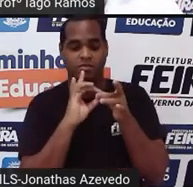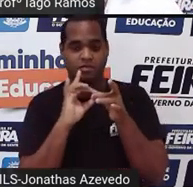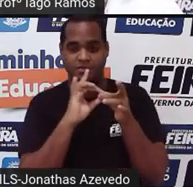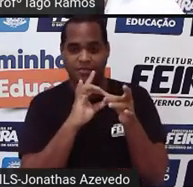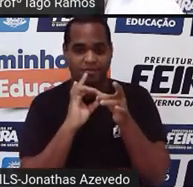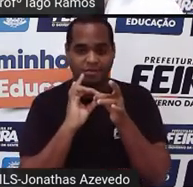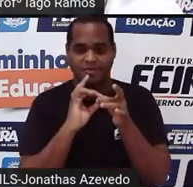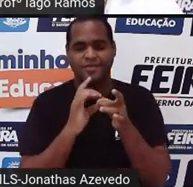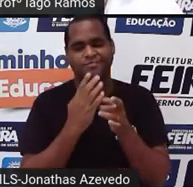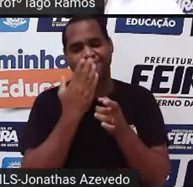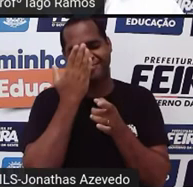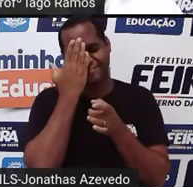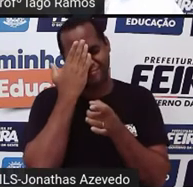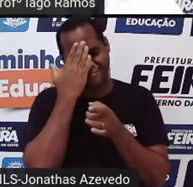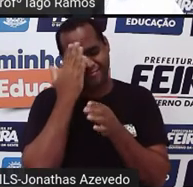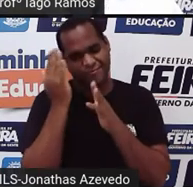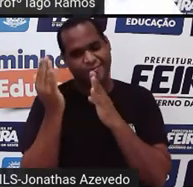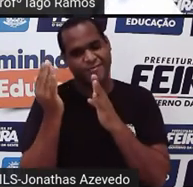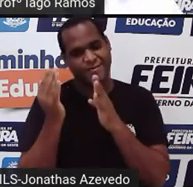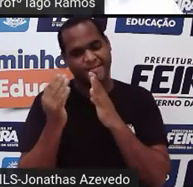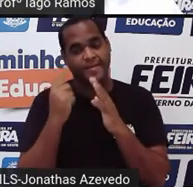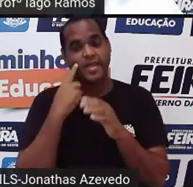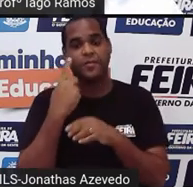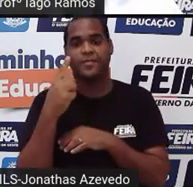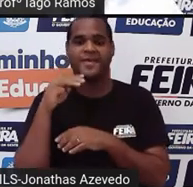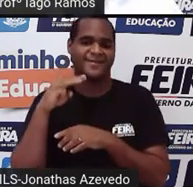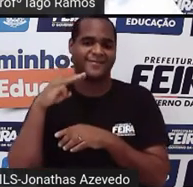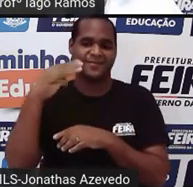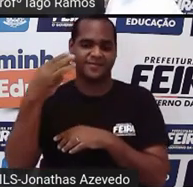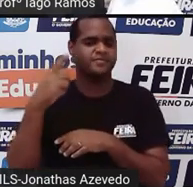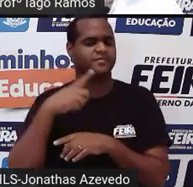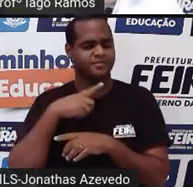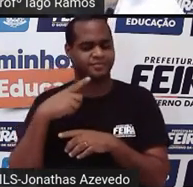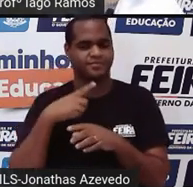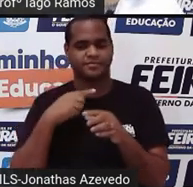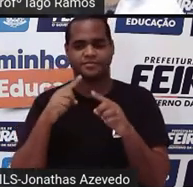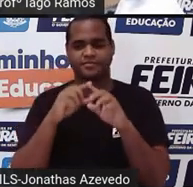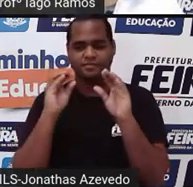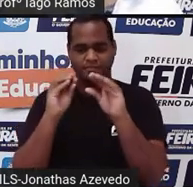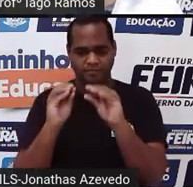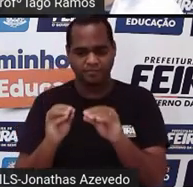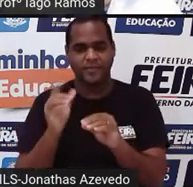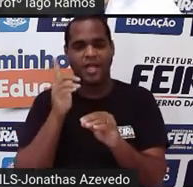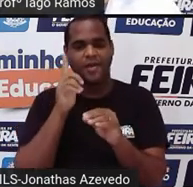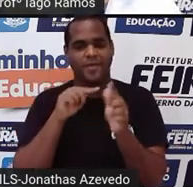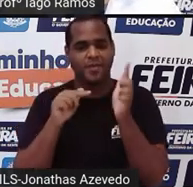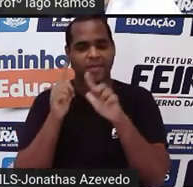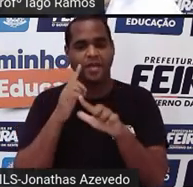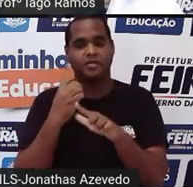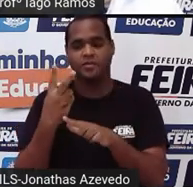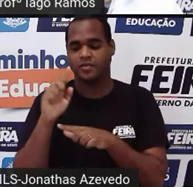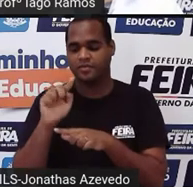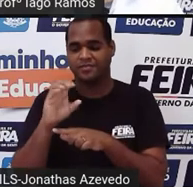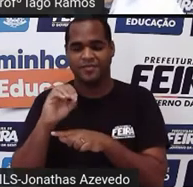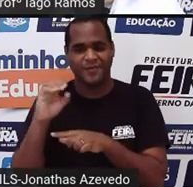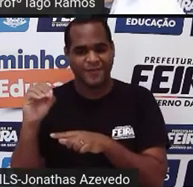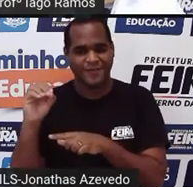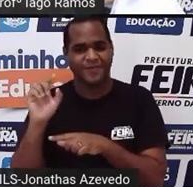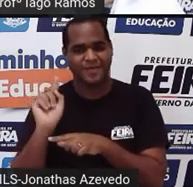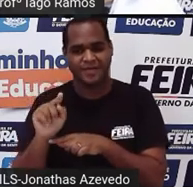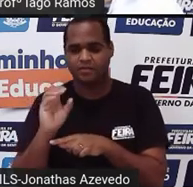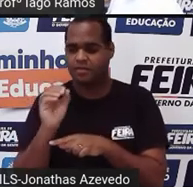eu sei que em um metro cúbico eu coloco, eu consigo colocar mil litros. Então,